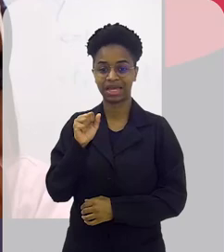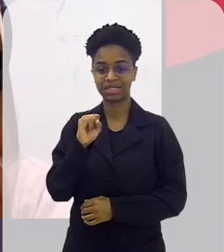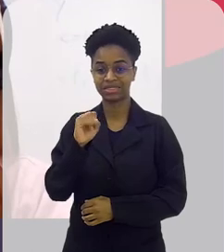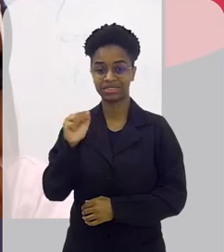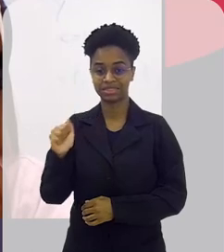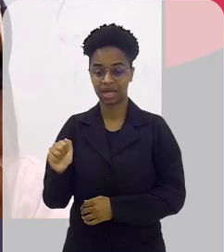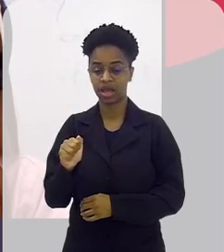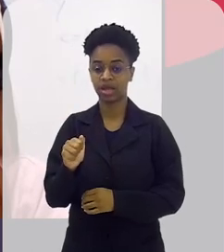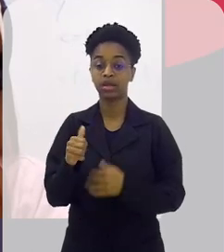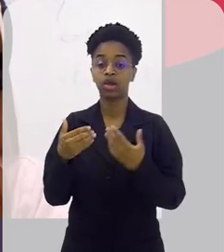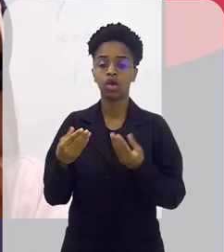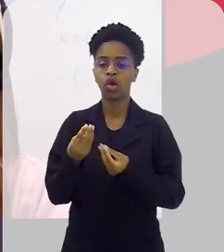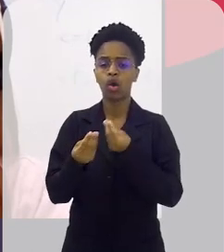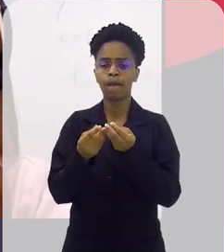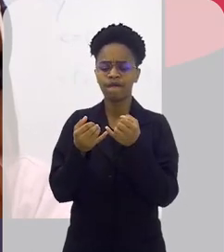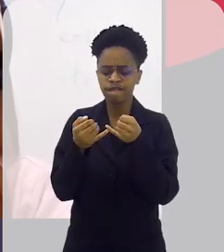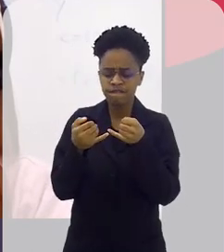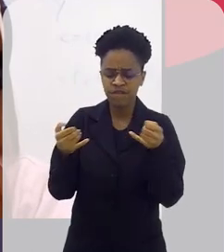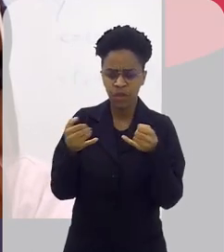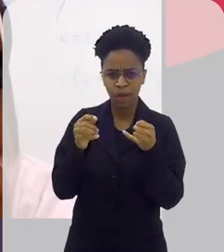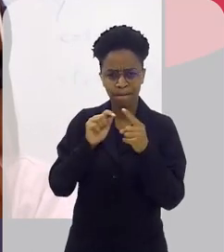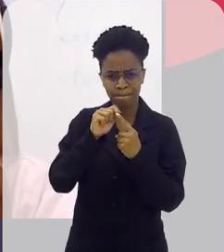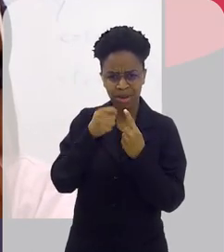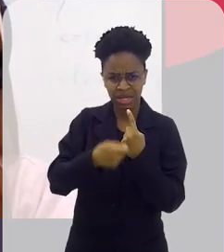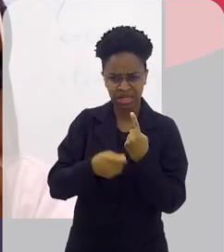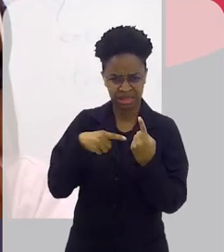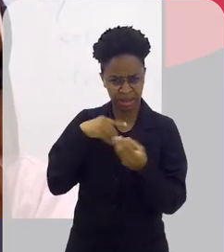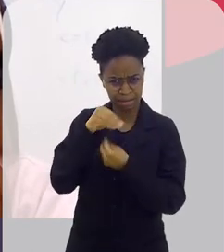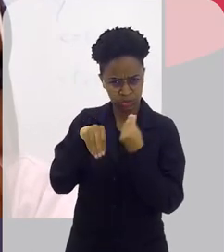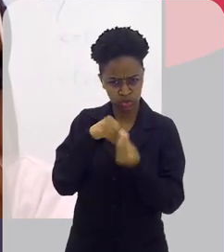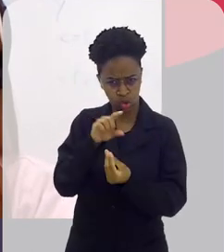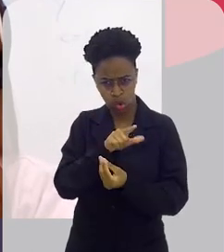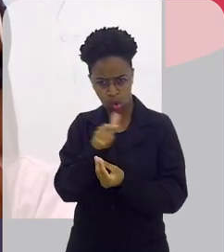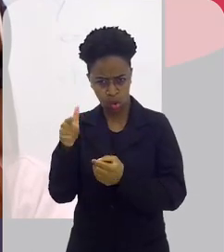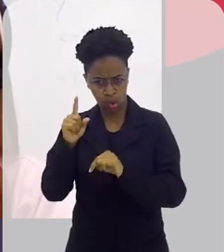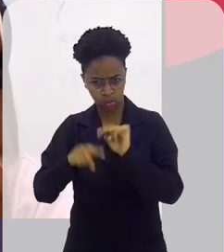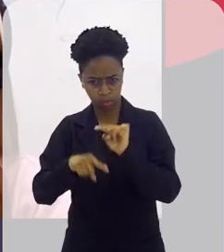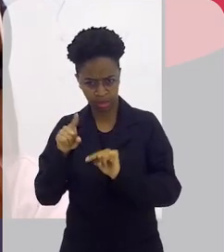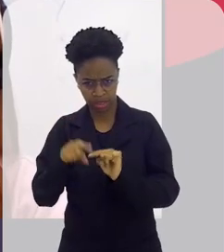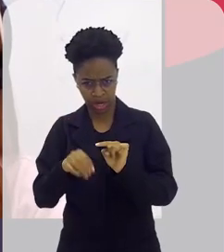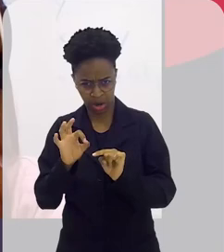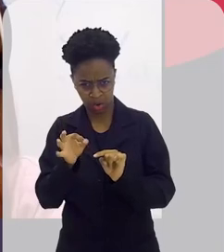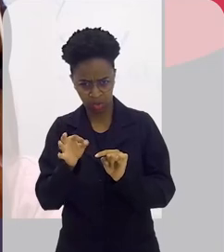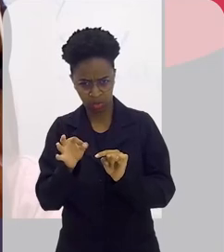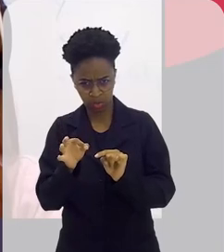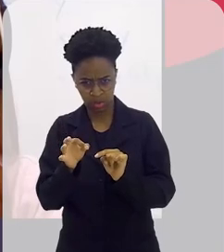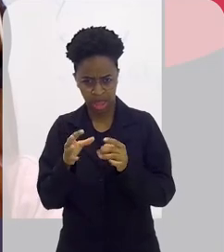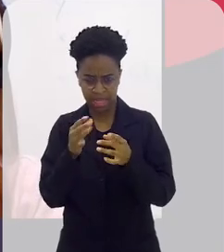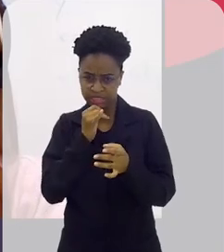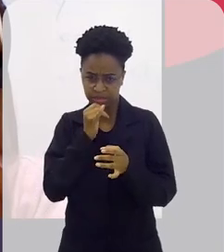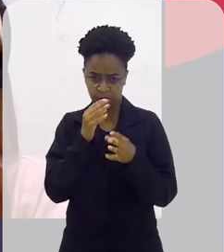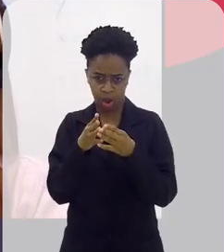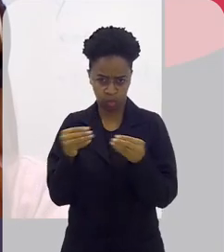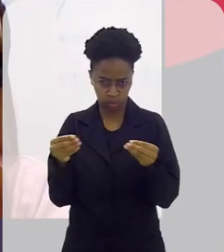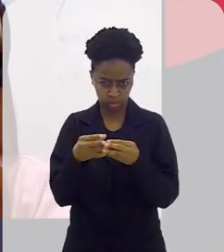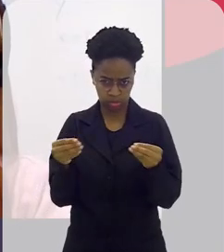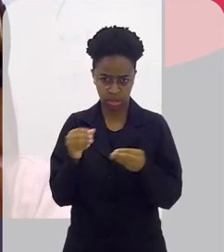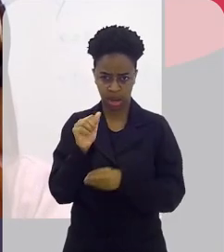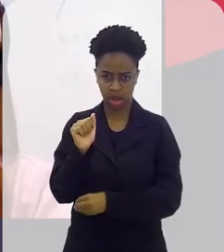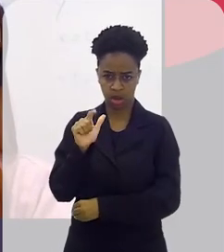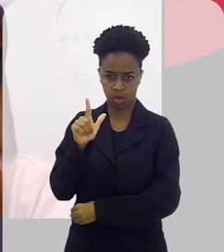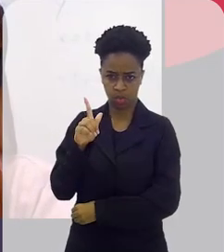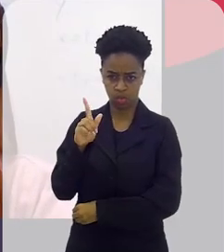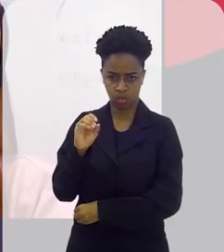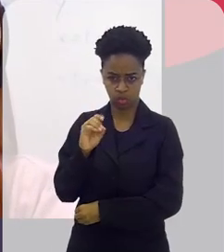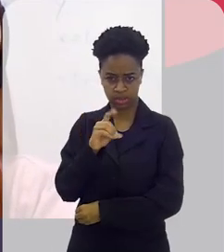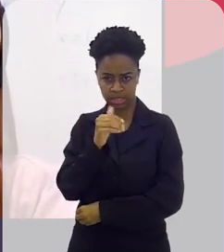Laysa, o fio da banana é misturado com outros tipos de fios, como algodão, por exemplo, para